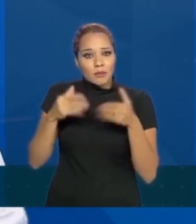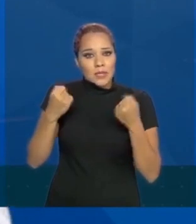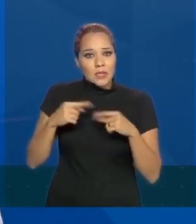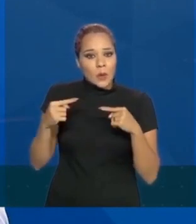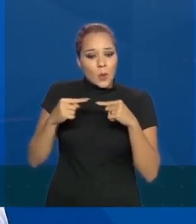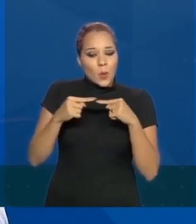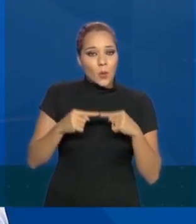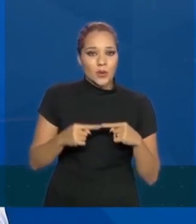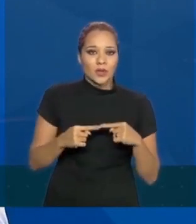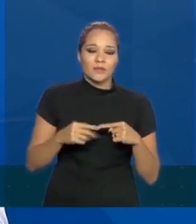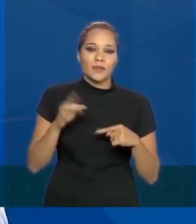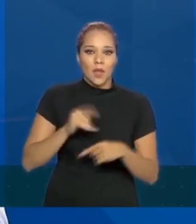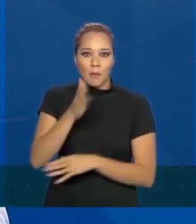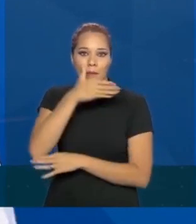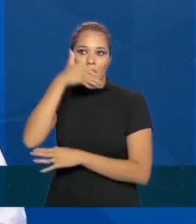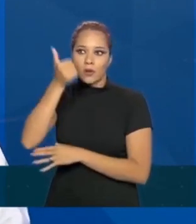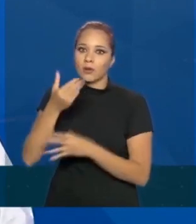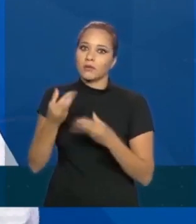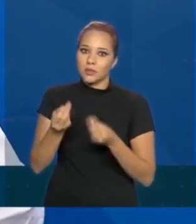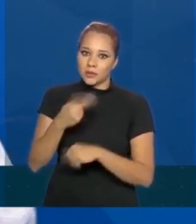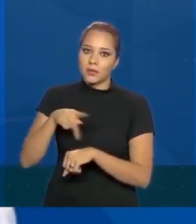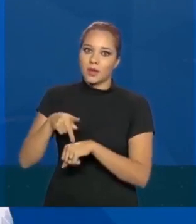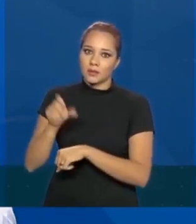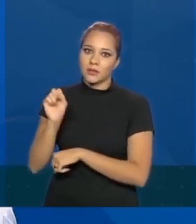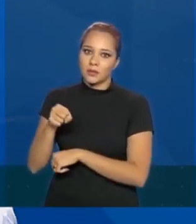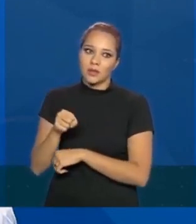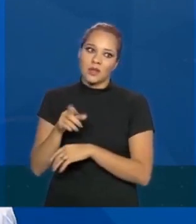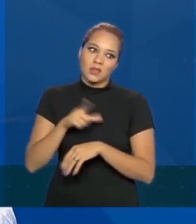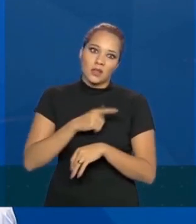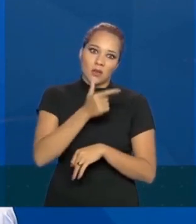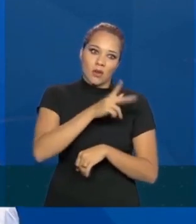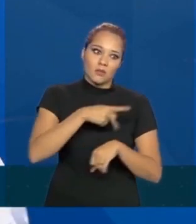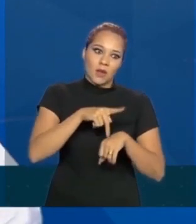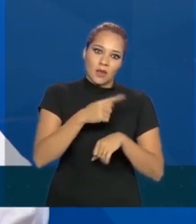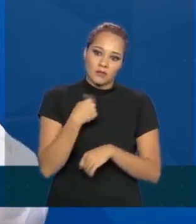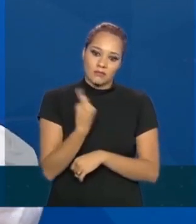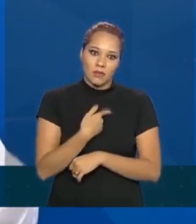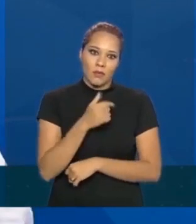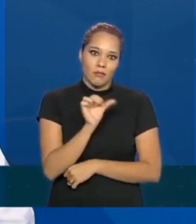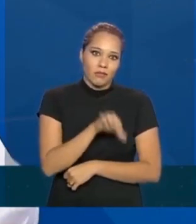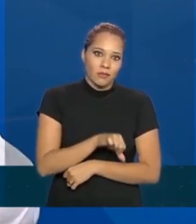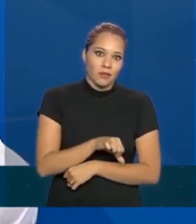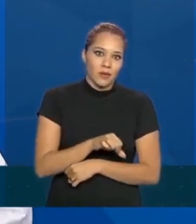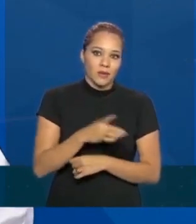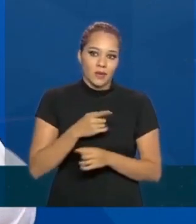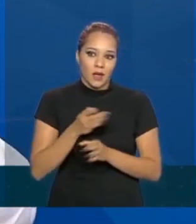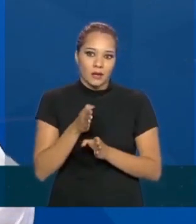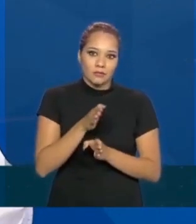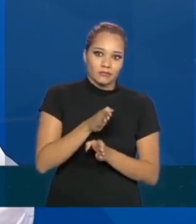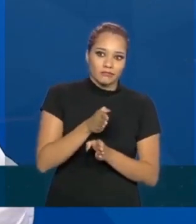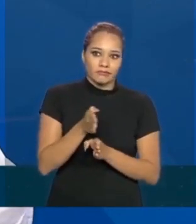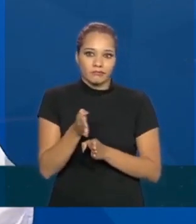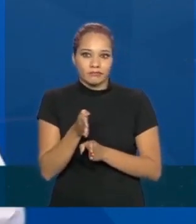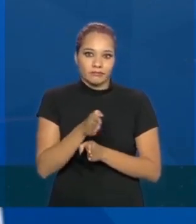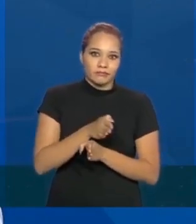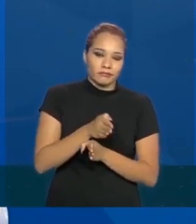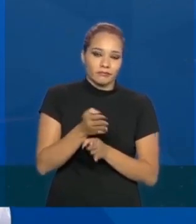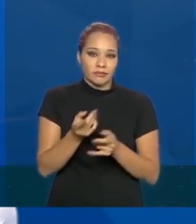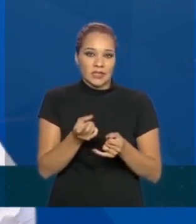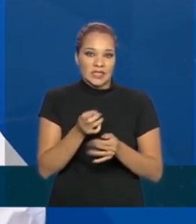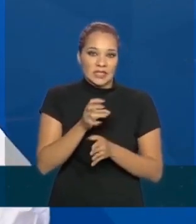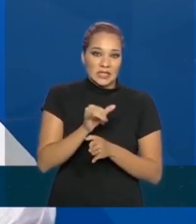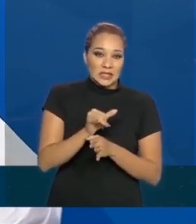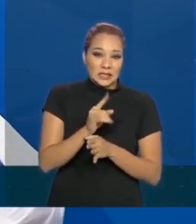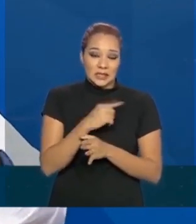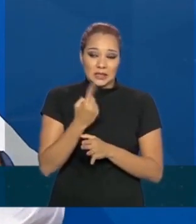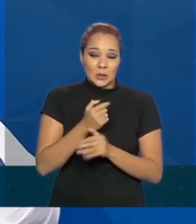está bem melhor do que muitos países, a gente está bem pior do que outros, a gente está ali no meio do caminho. Se a